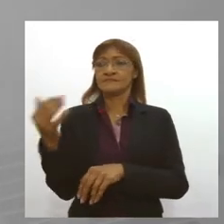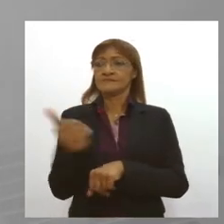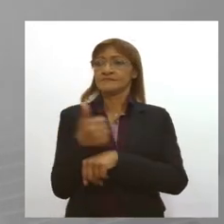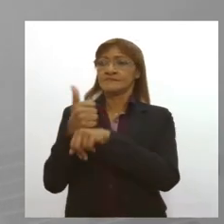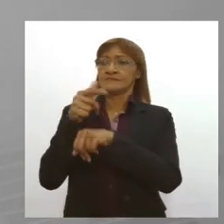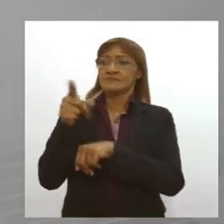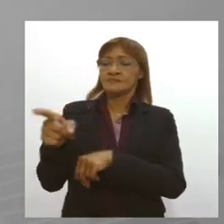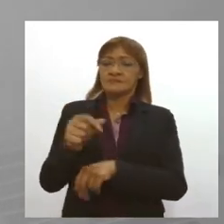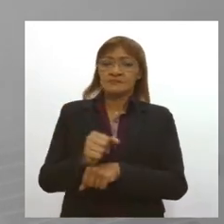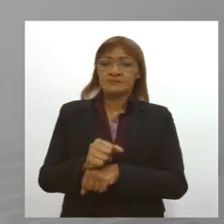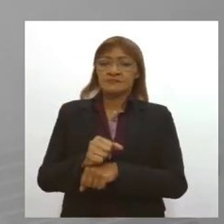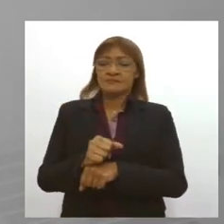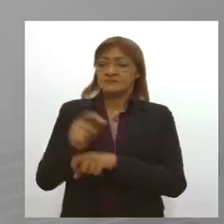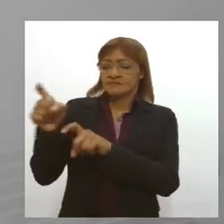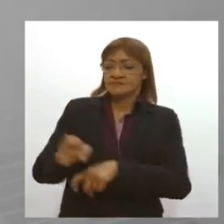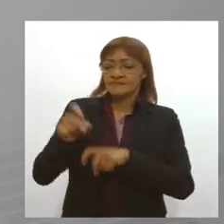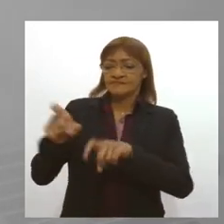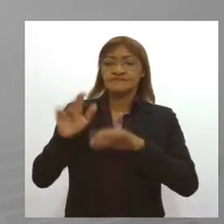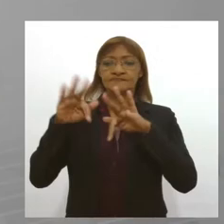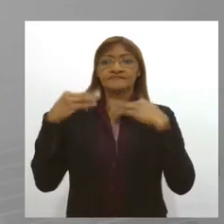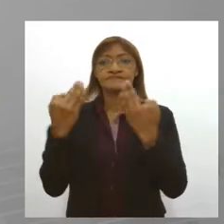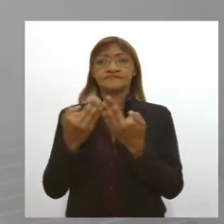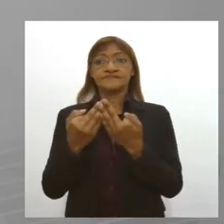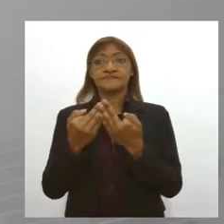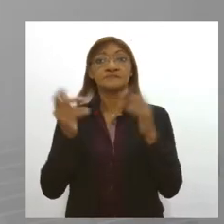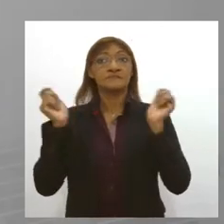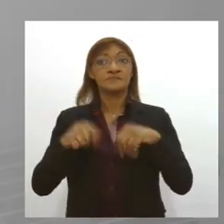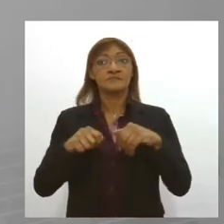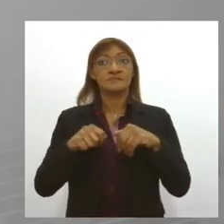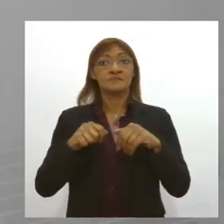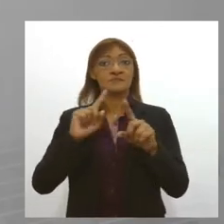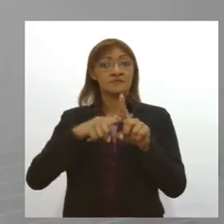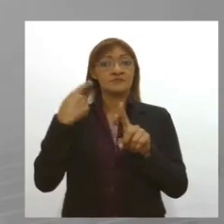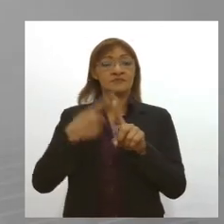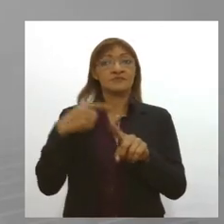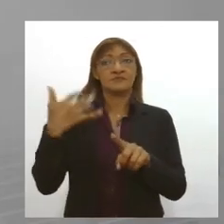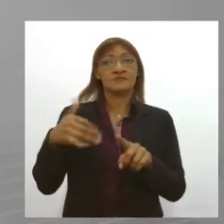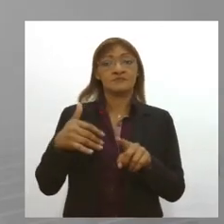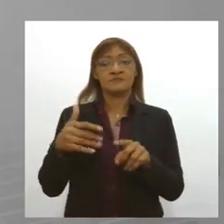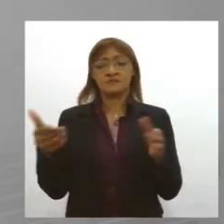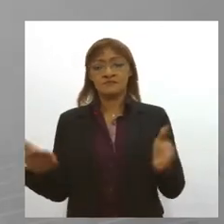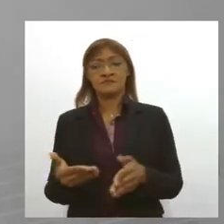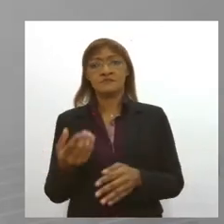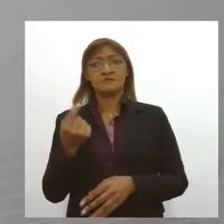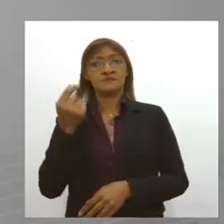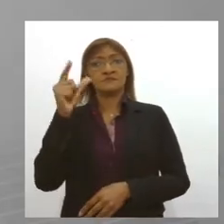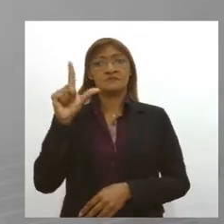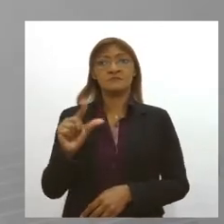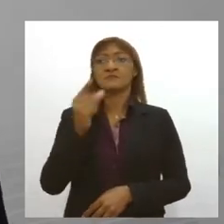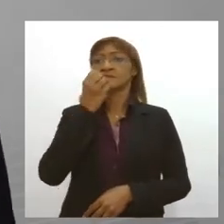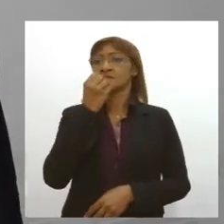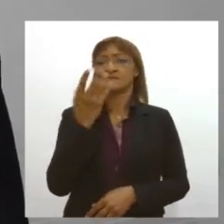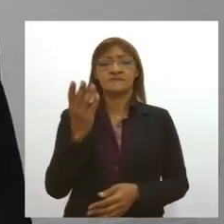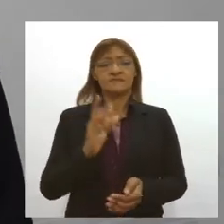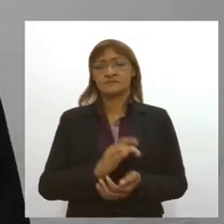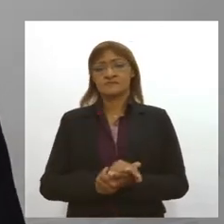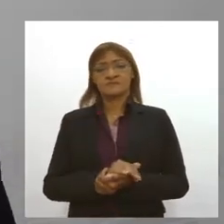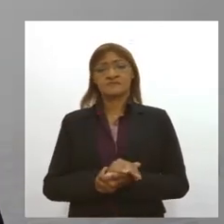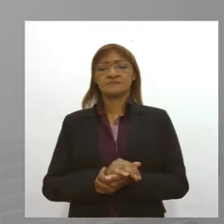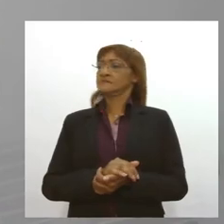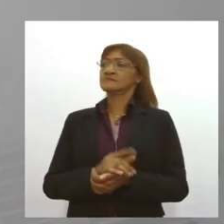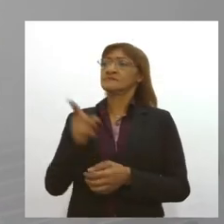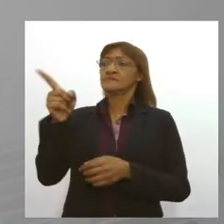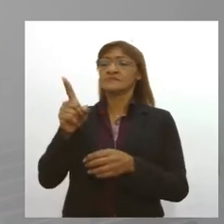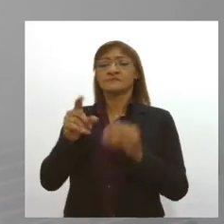da agricultura familiar a gente vai ter uma farinha cara e hoje a farinha tem um preço ótimo tem um preço bom melhor vai no